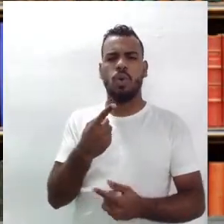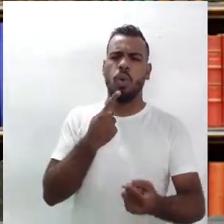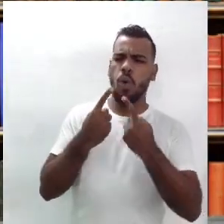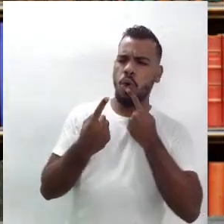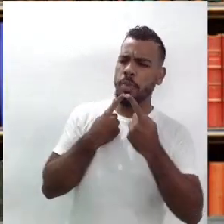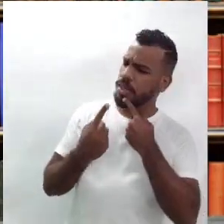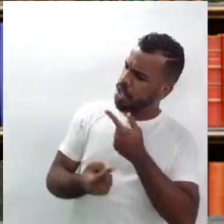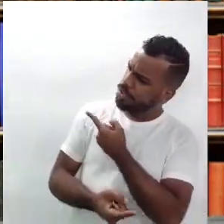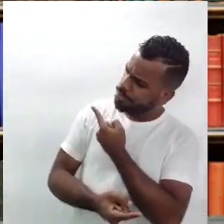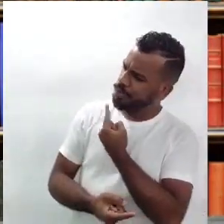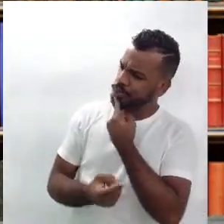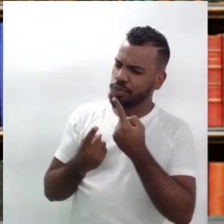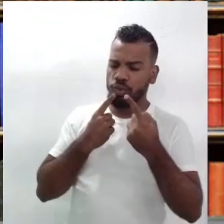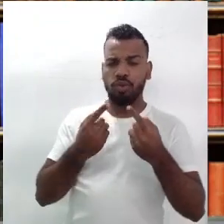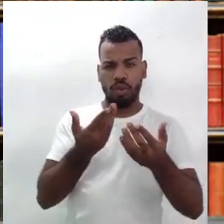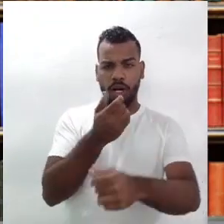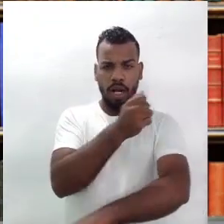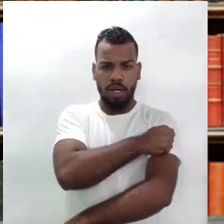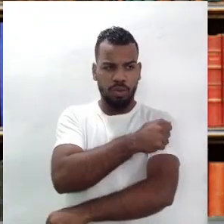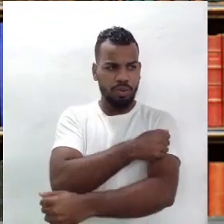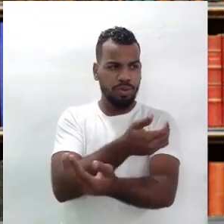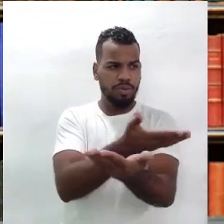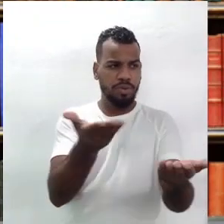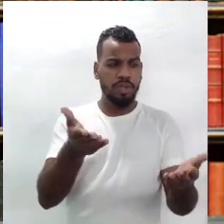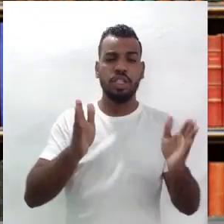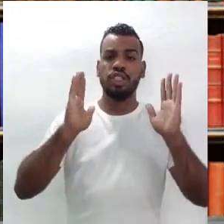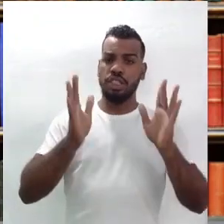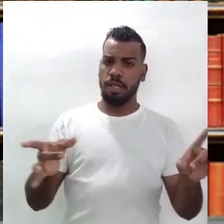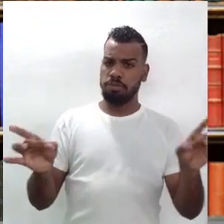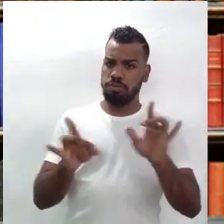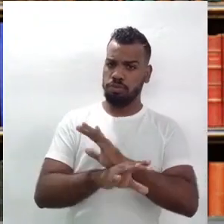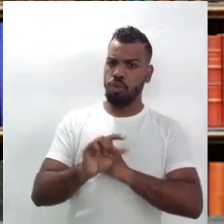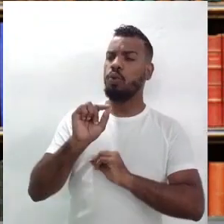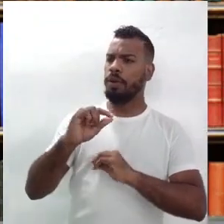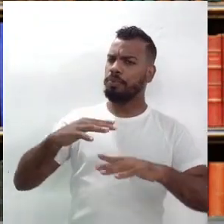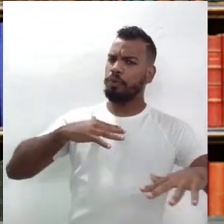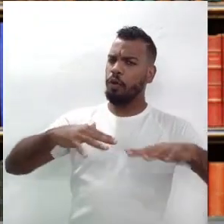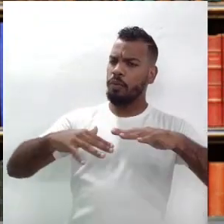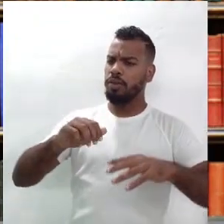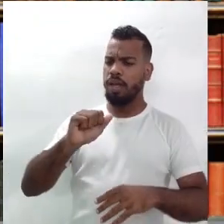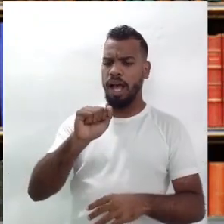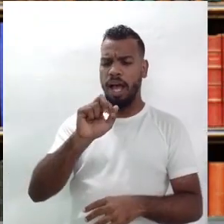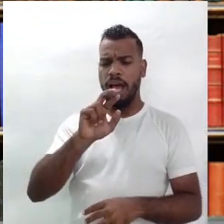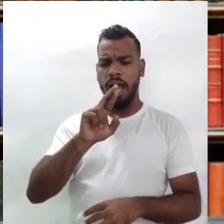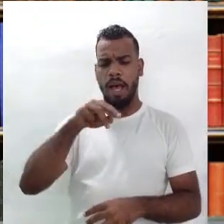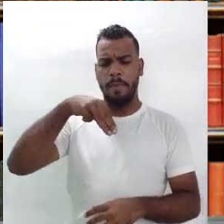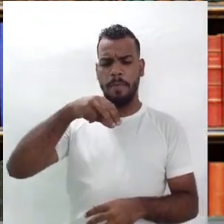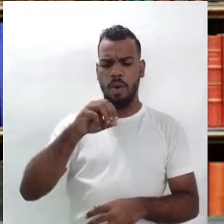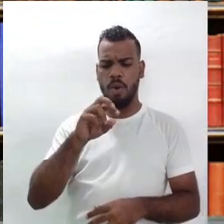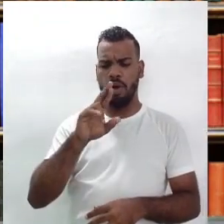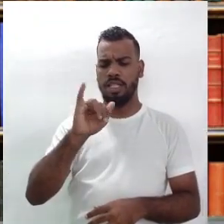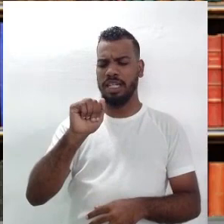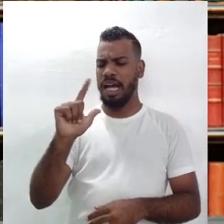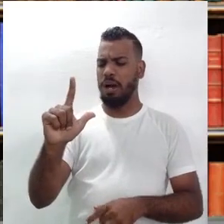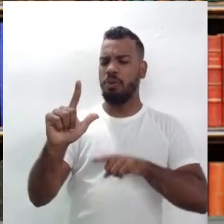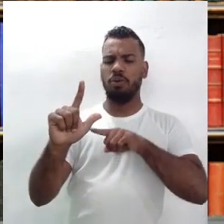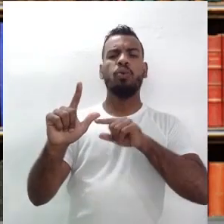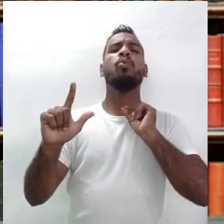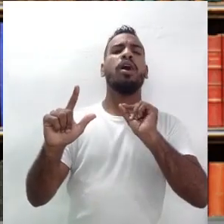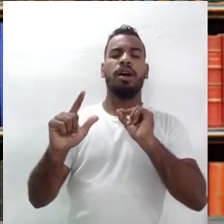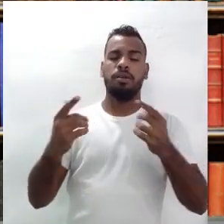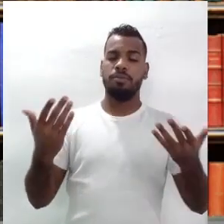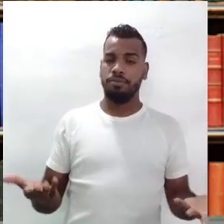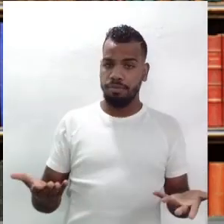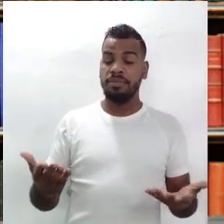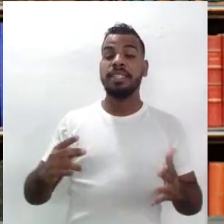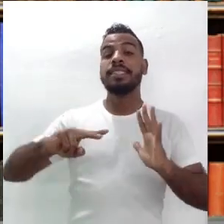estudante, em termos gerais, já para preparar, o que seria esse movimento armorial? Bem, o movimento armorial,